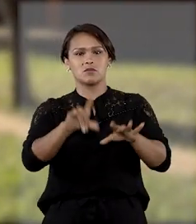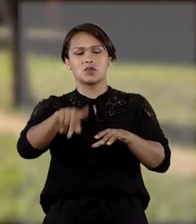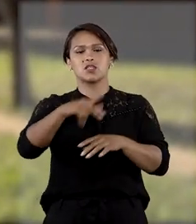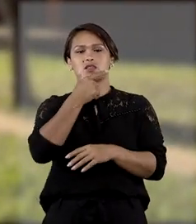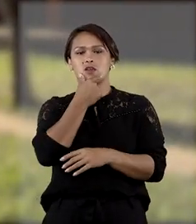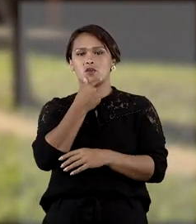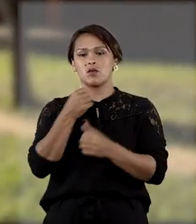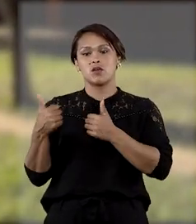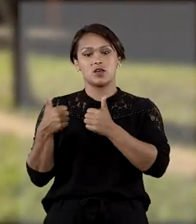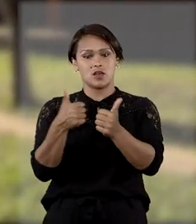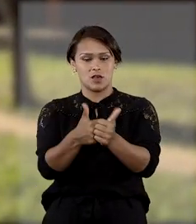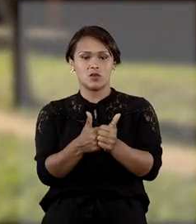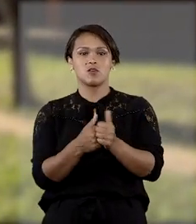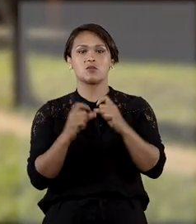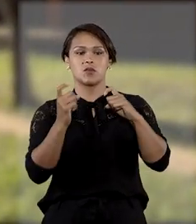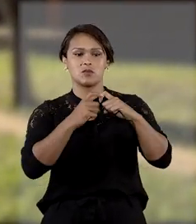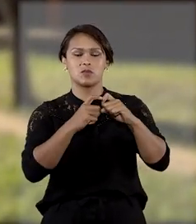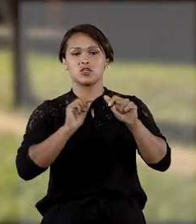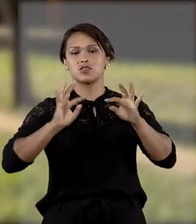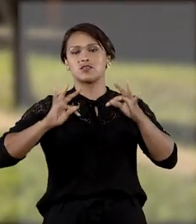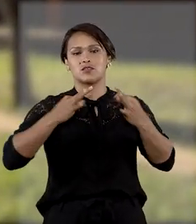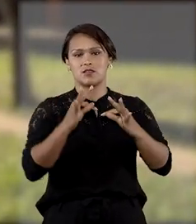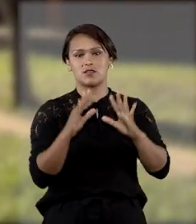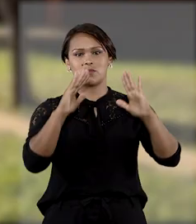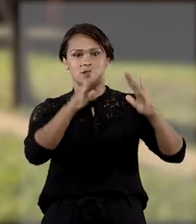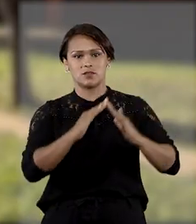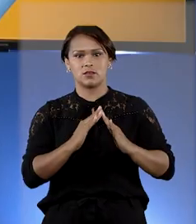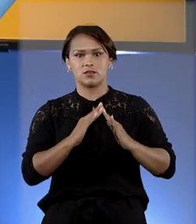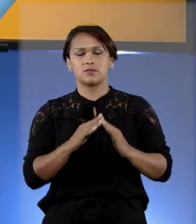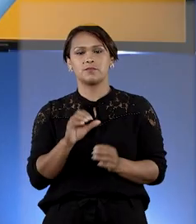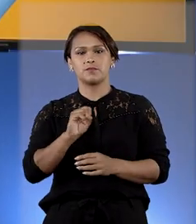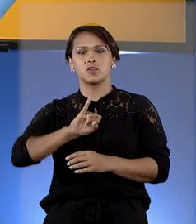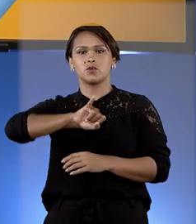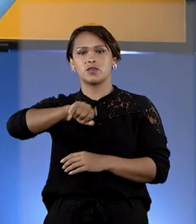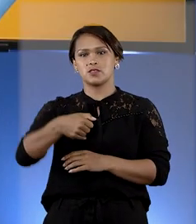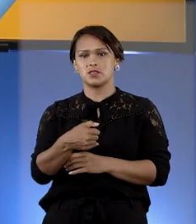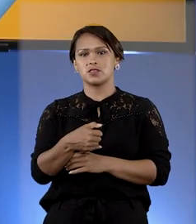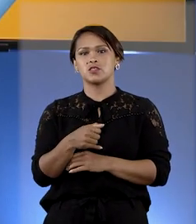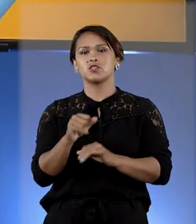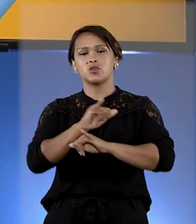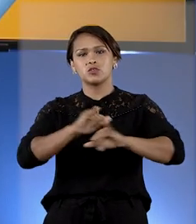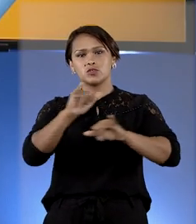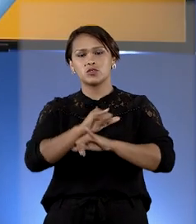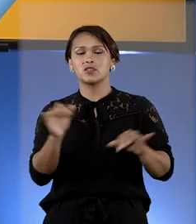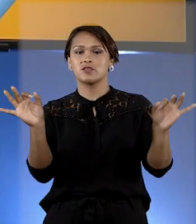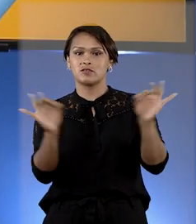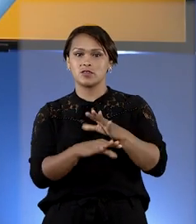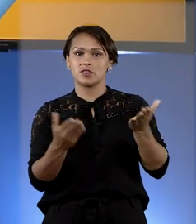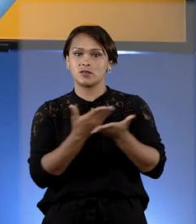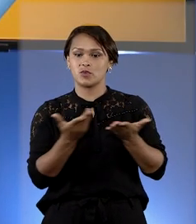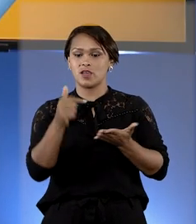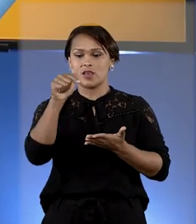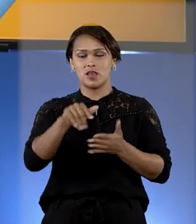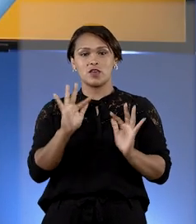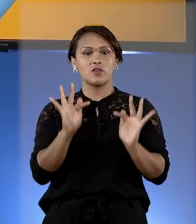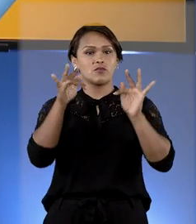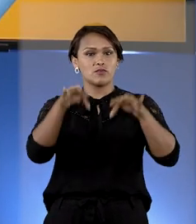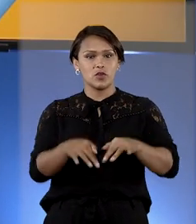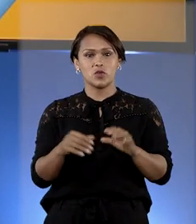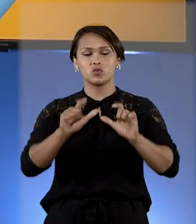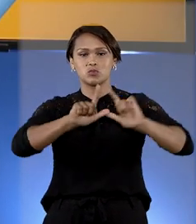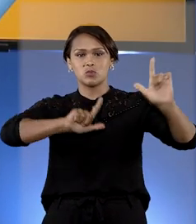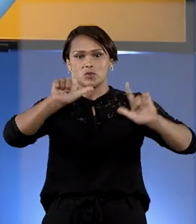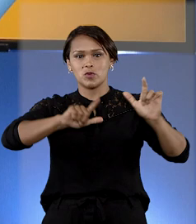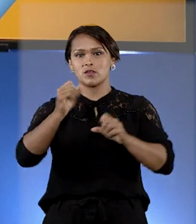liberdade, sob acompanhamento e tratamento domiciliar. O STJ Notícias fica por aqui. Este foi o